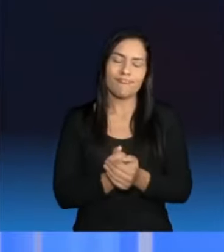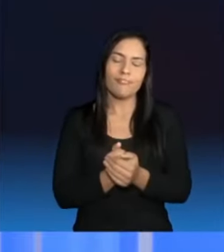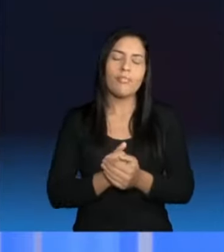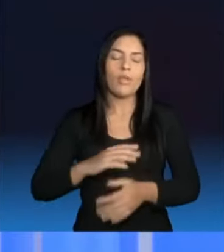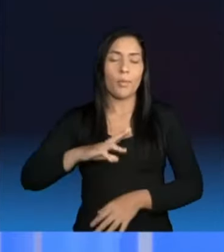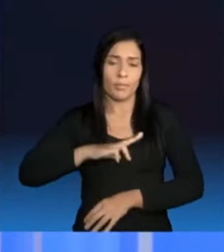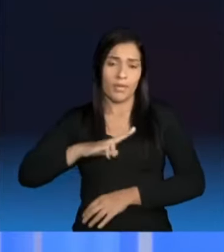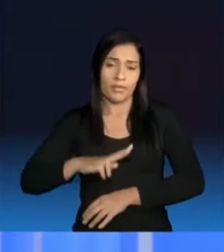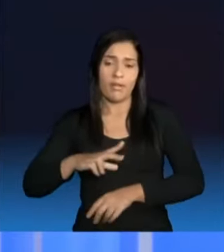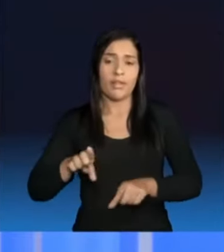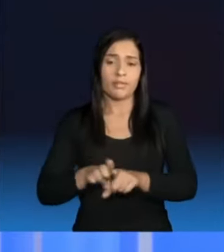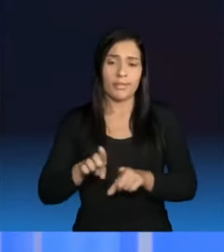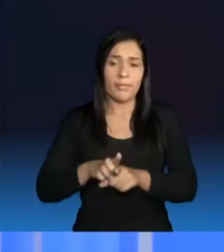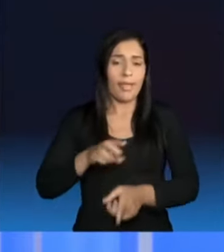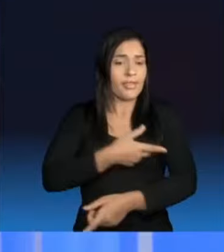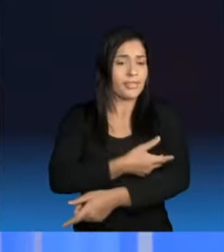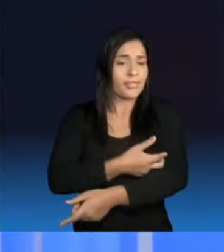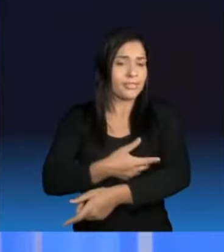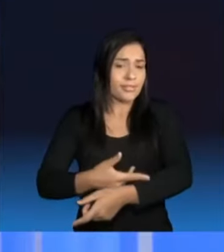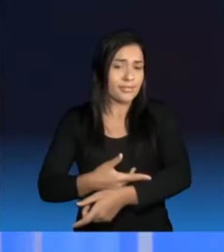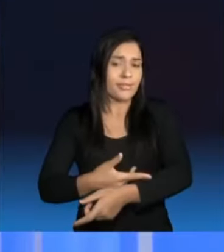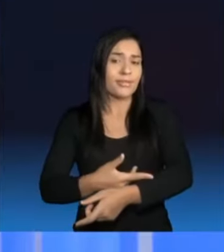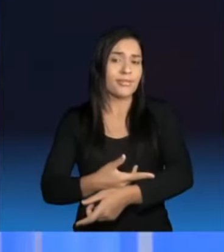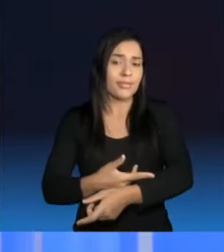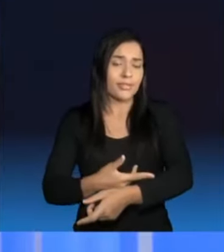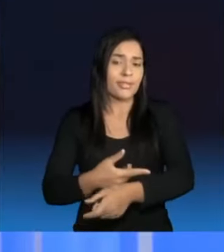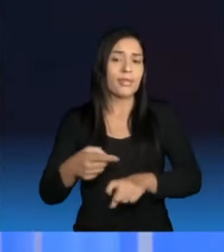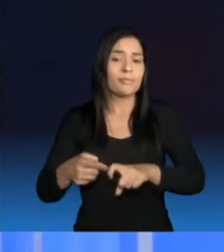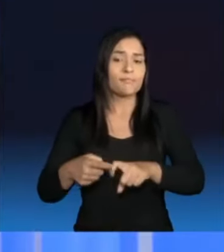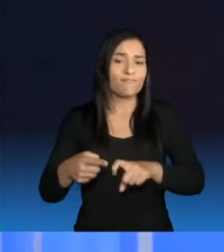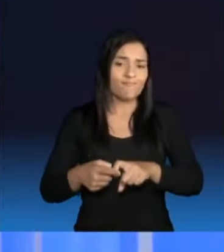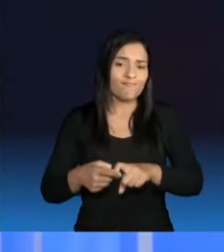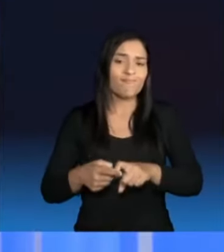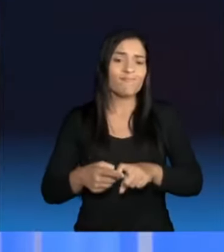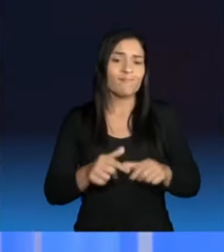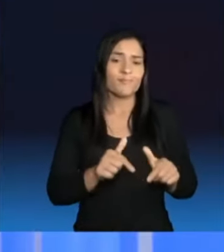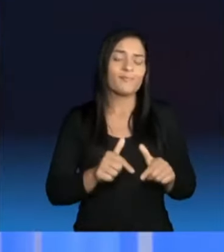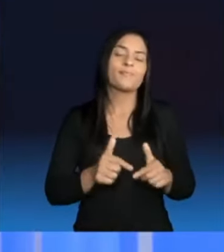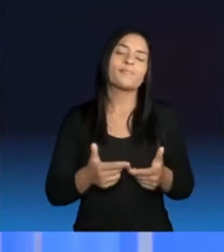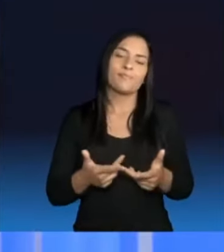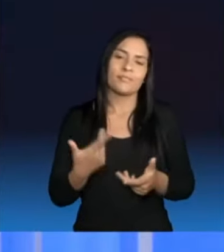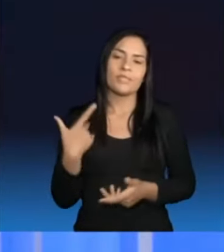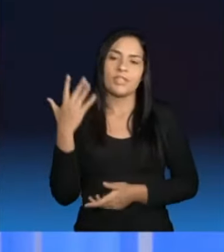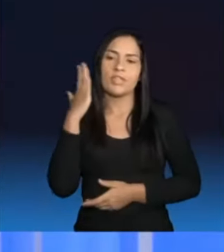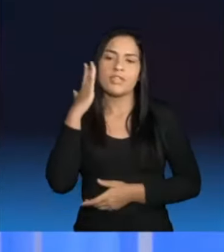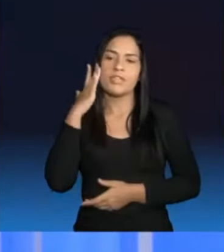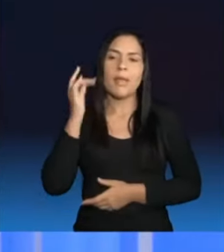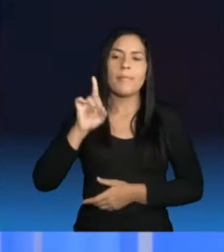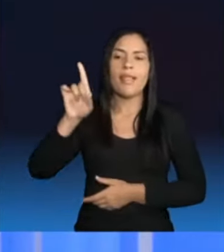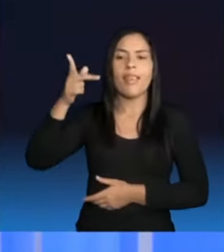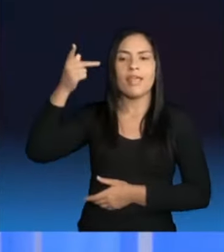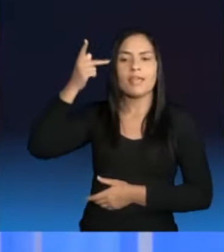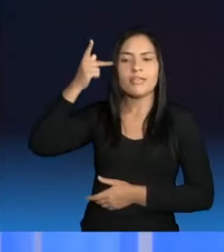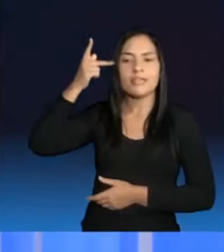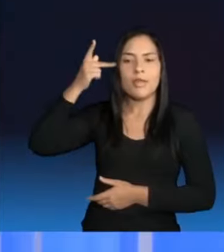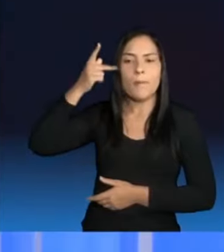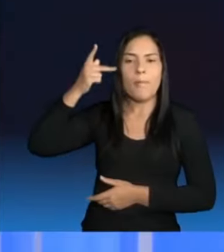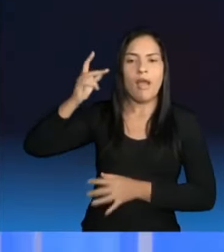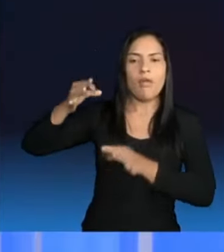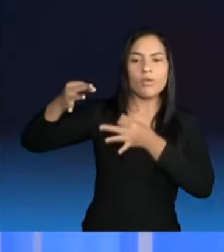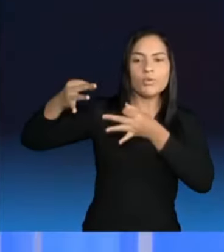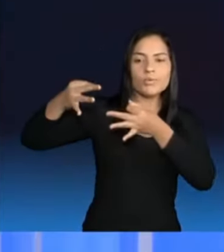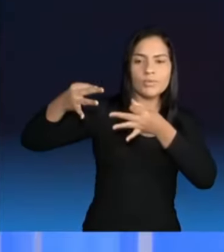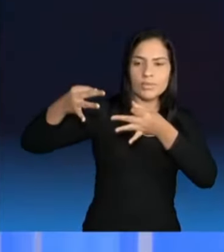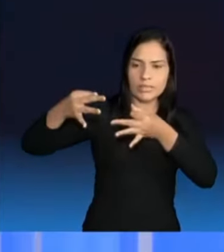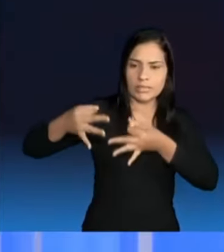e consultas. Fazendo isso, Corujão Noturno, que já deu certo lá em São Paulo, vai dar certo aqui